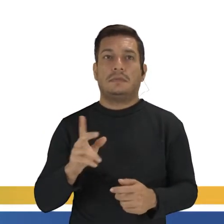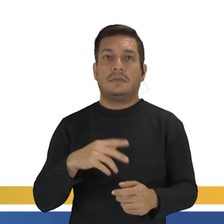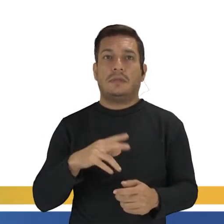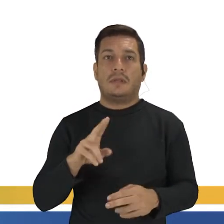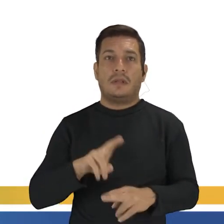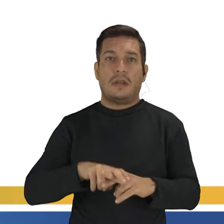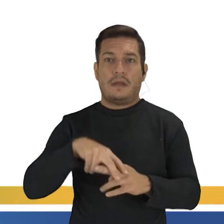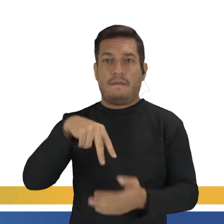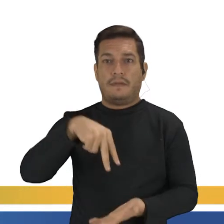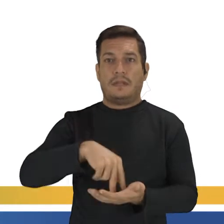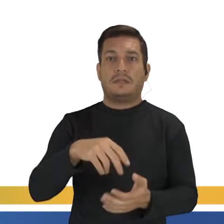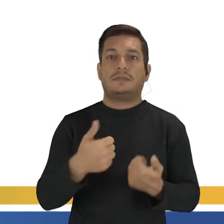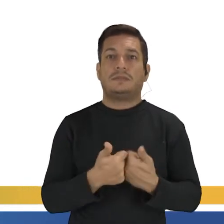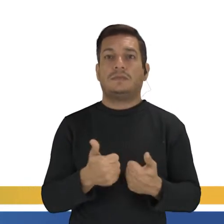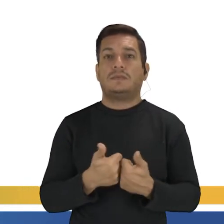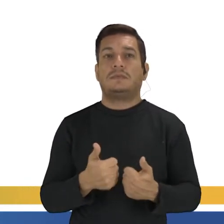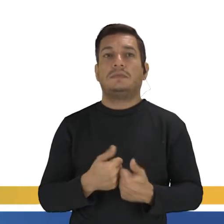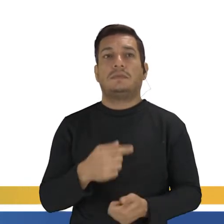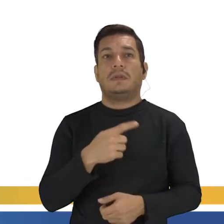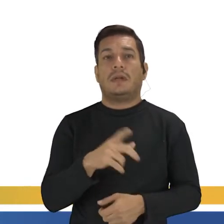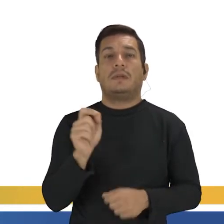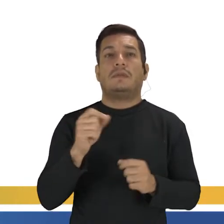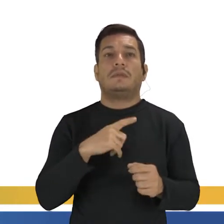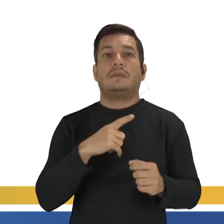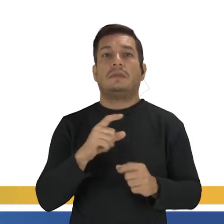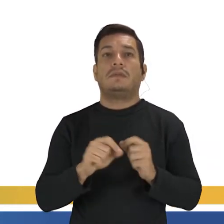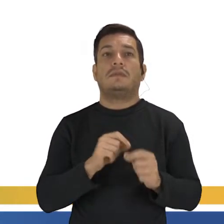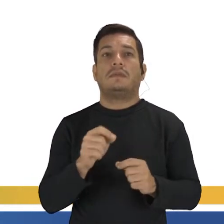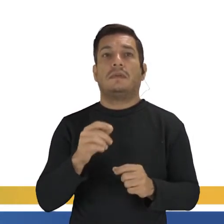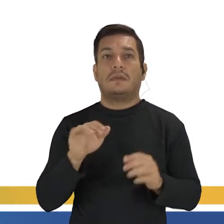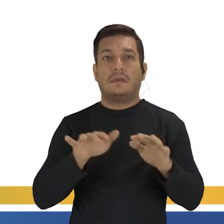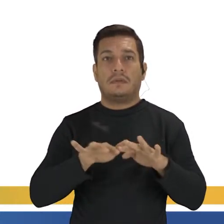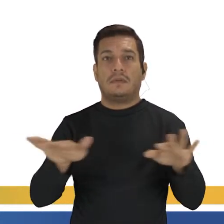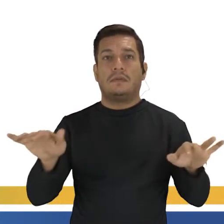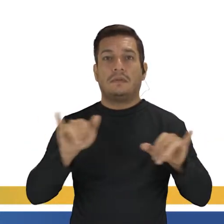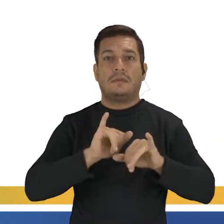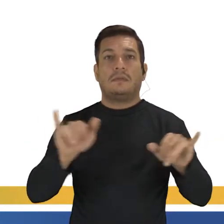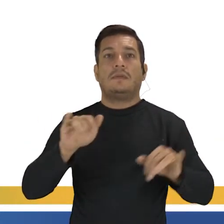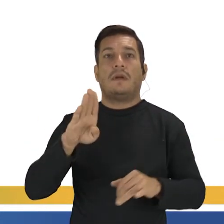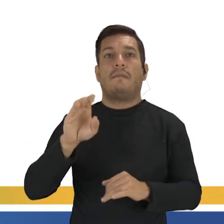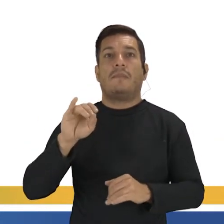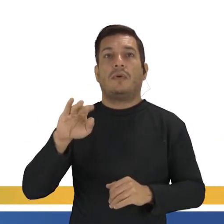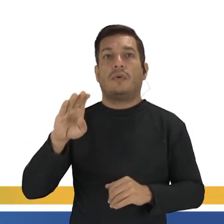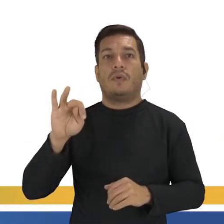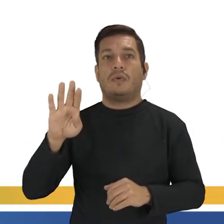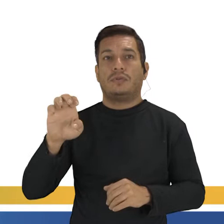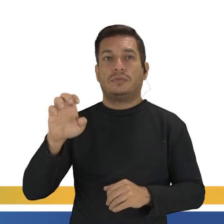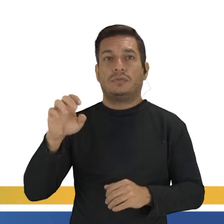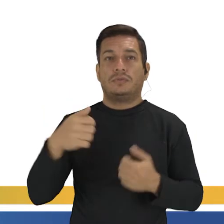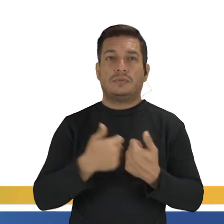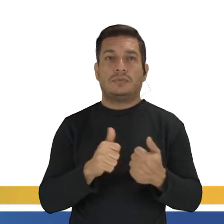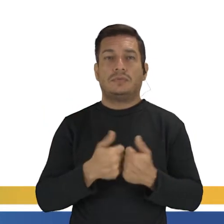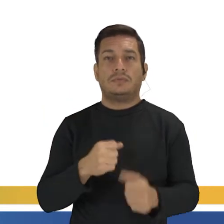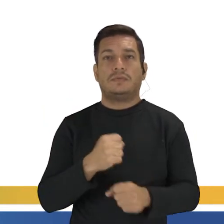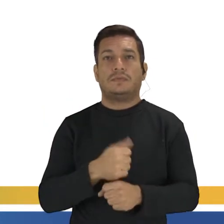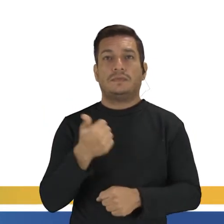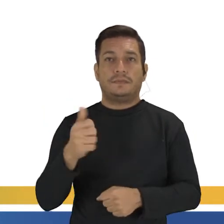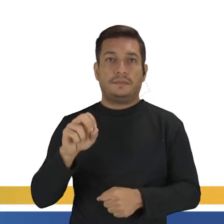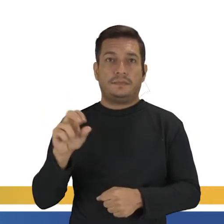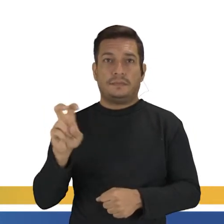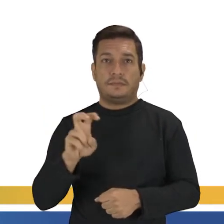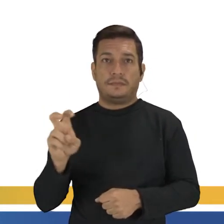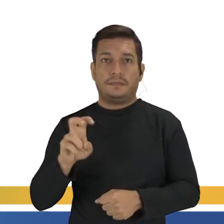ônibus. Então, a Rosa Parks, ela lança a bem-sucedida a campanha de boicote de ônibus, né? Em 1955,